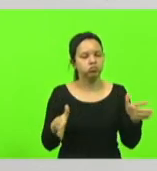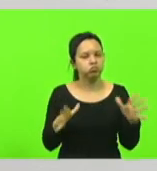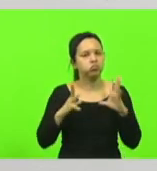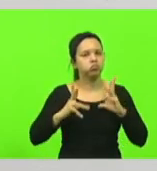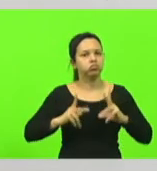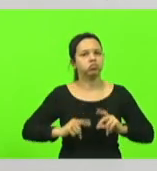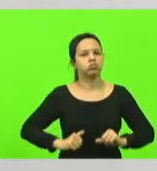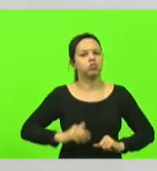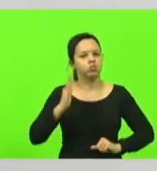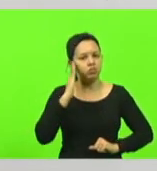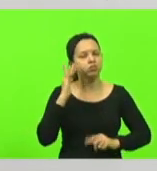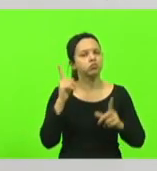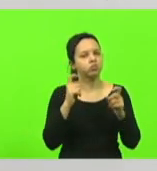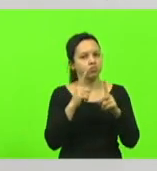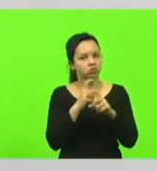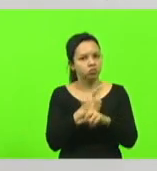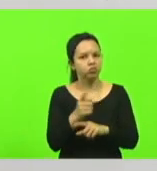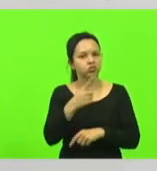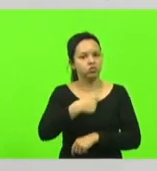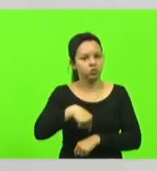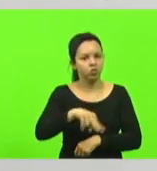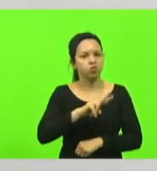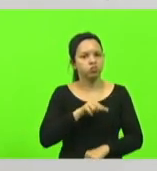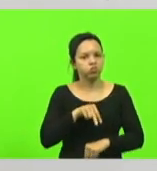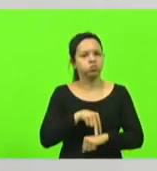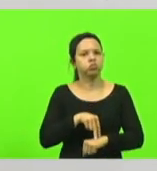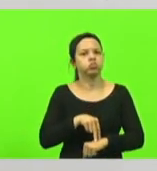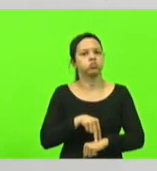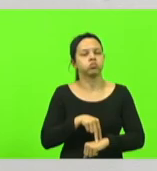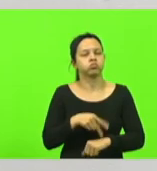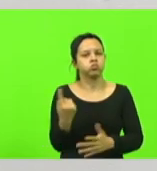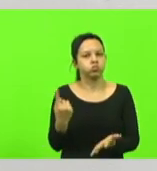nós assumimos esse compromisso de cavar